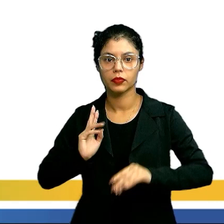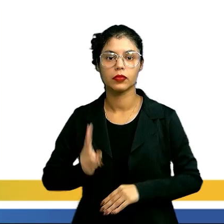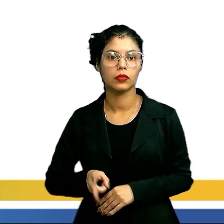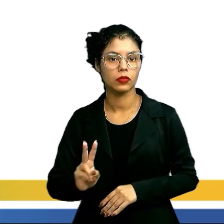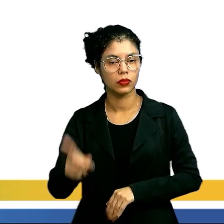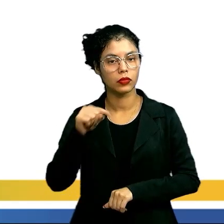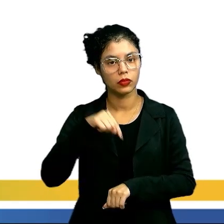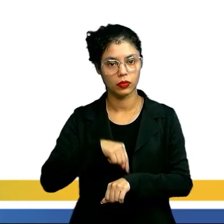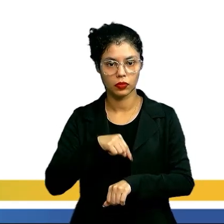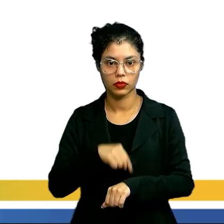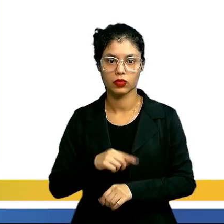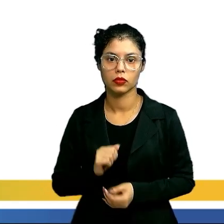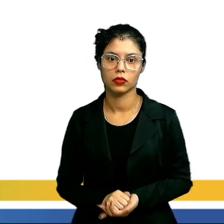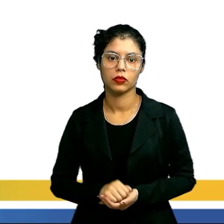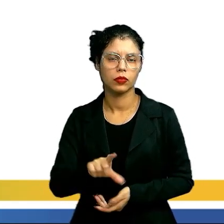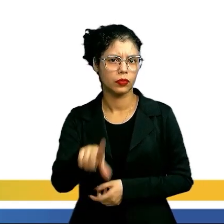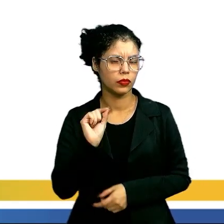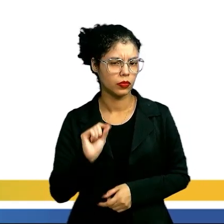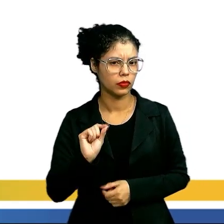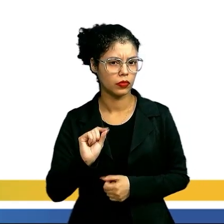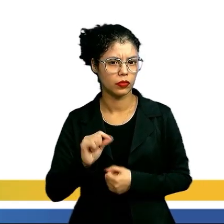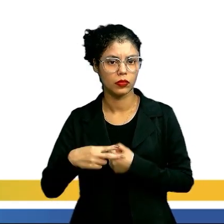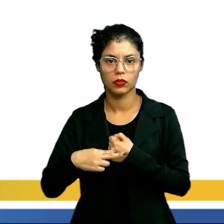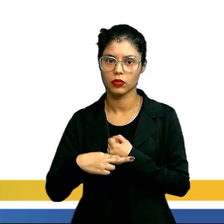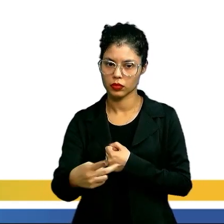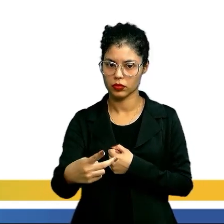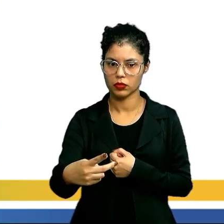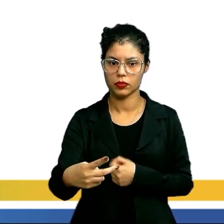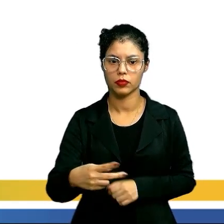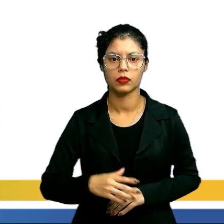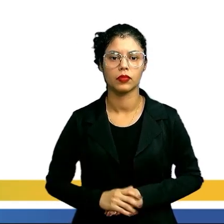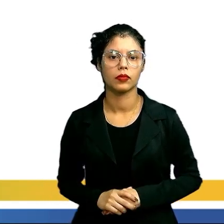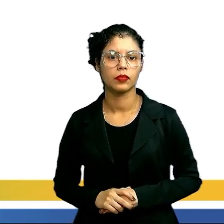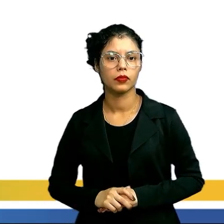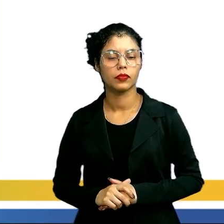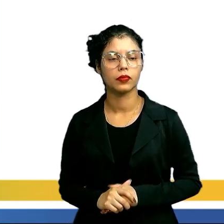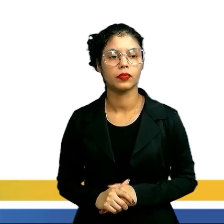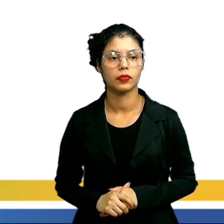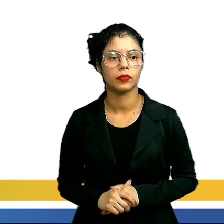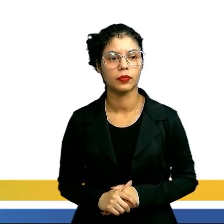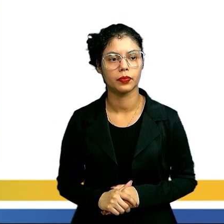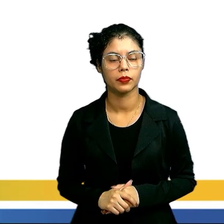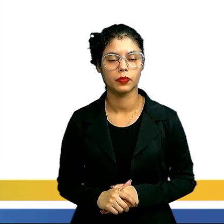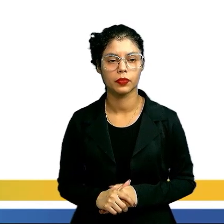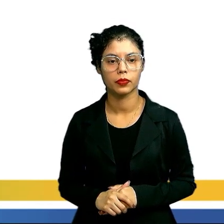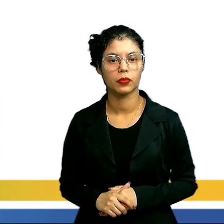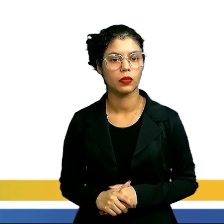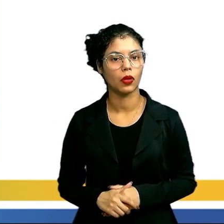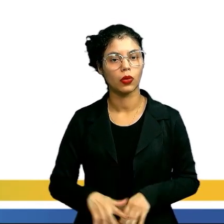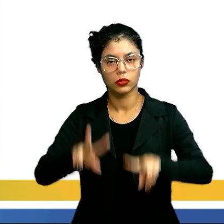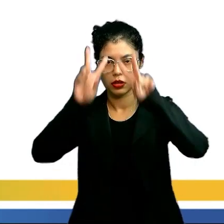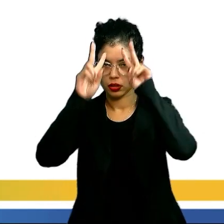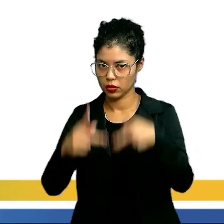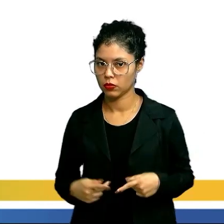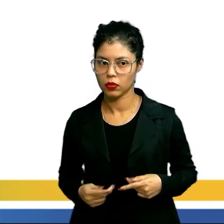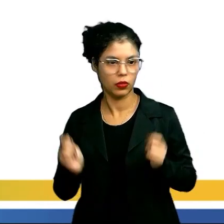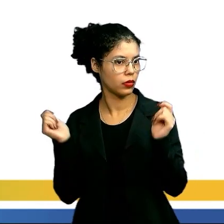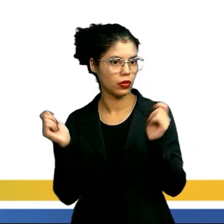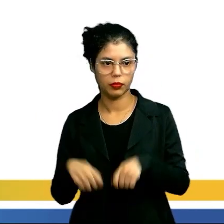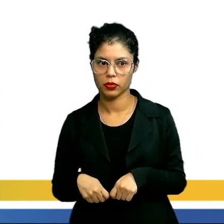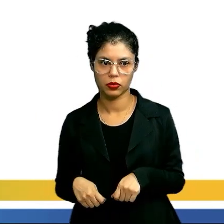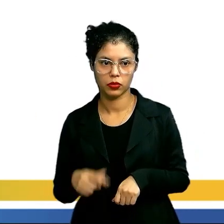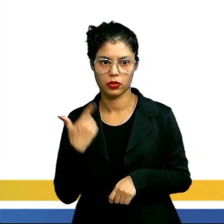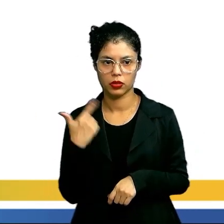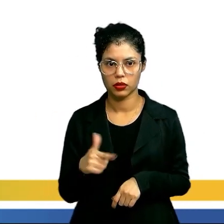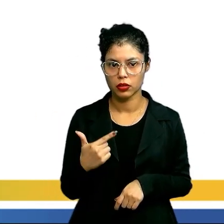equilibrando o tempo todo entre as escolhas e as consequências. O ser humano não possui uma